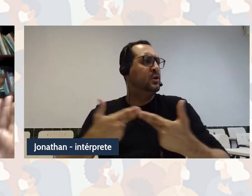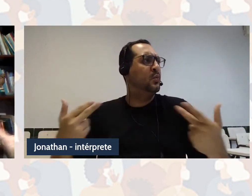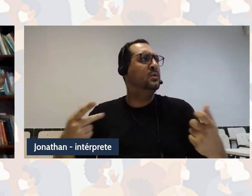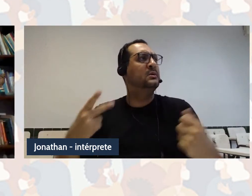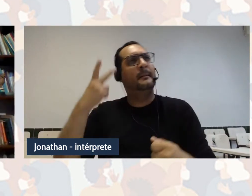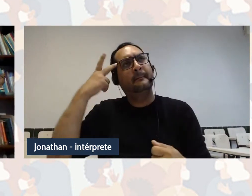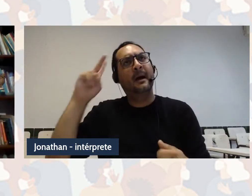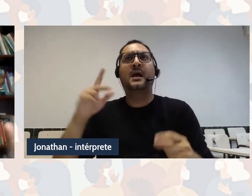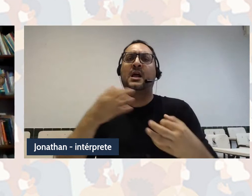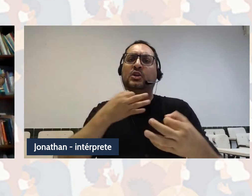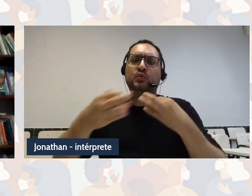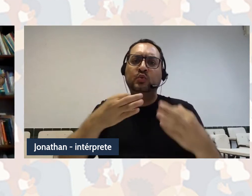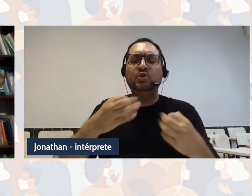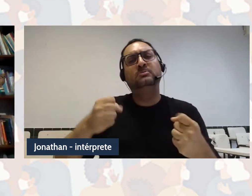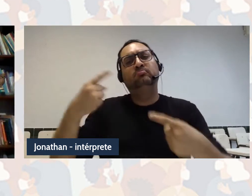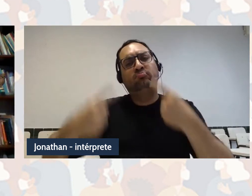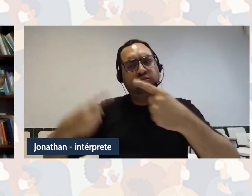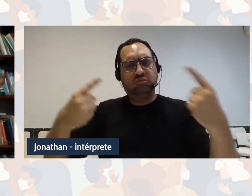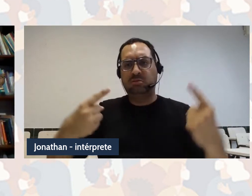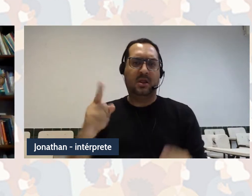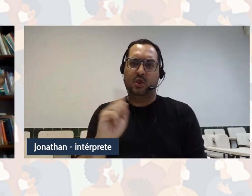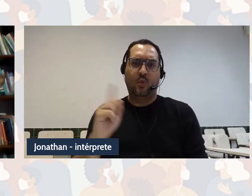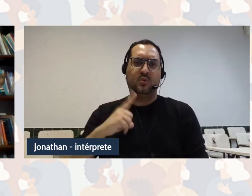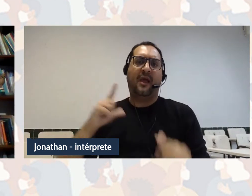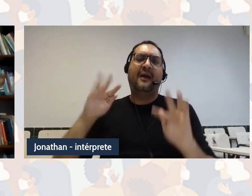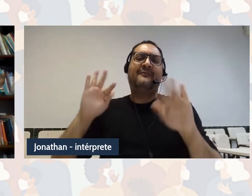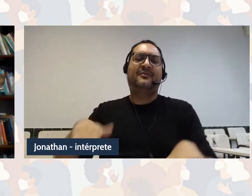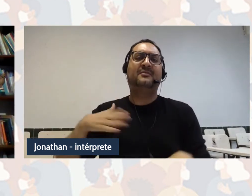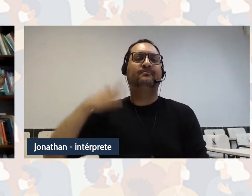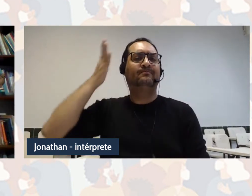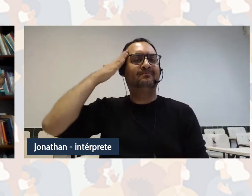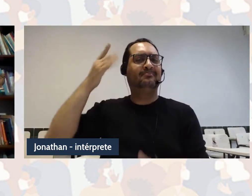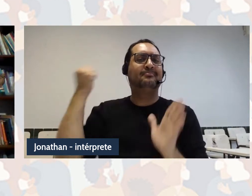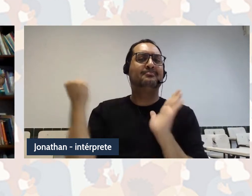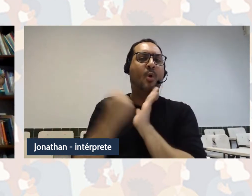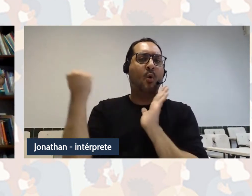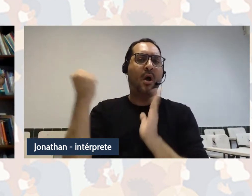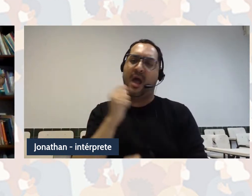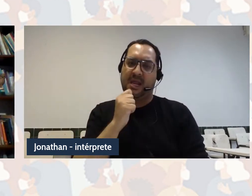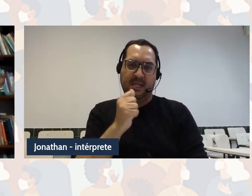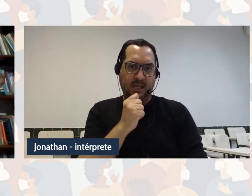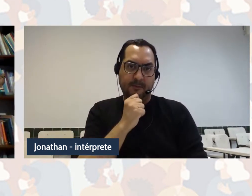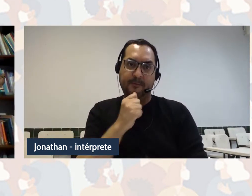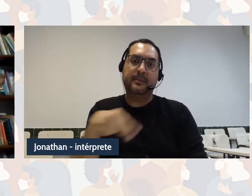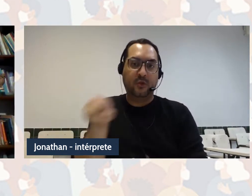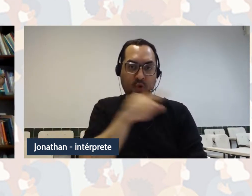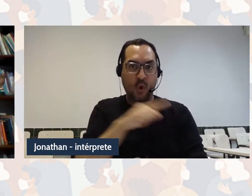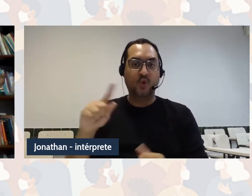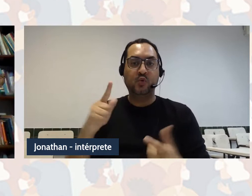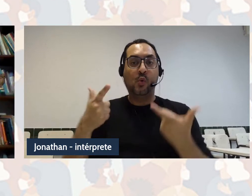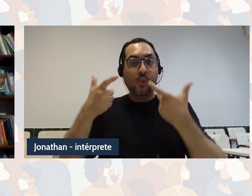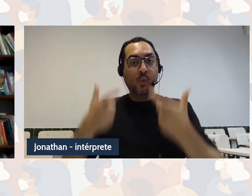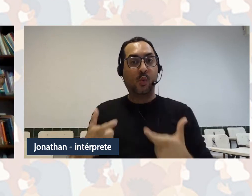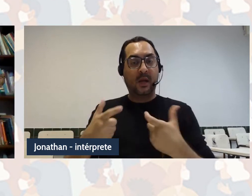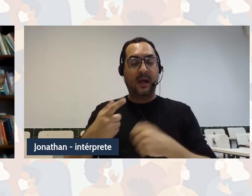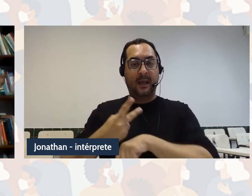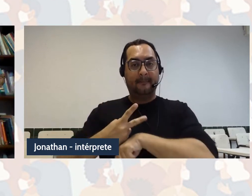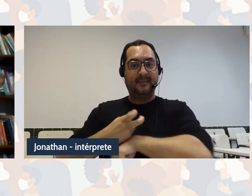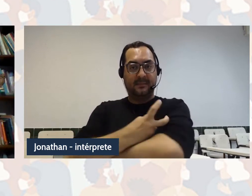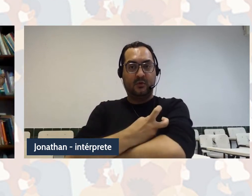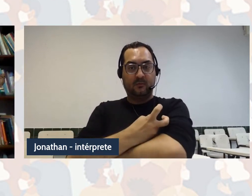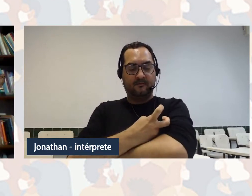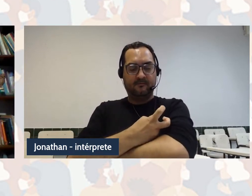dada por determinada, né. Então, isso teria a ver com o lugar epistêmico, o nosso lugar epistêmico, vamos pensar um pouco sobre isso,